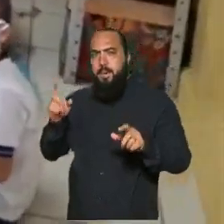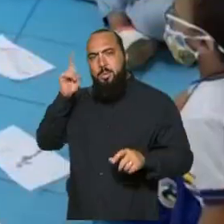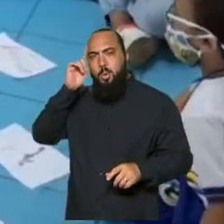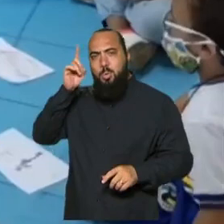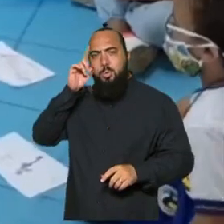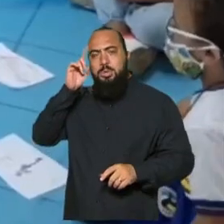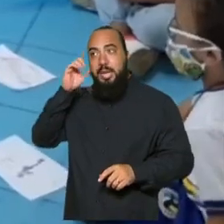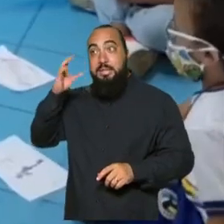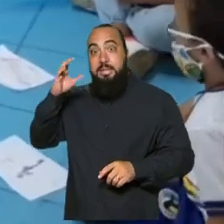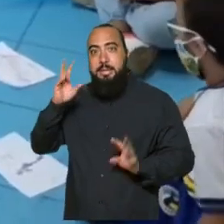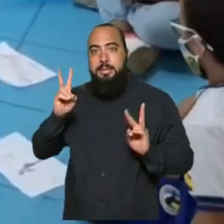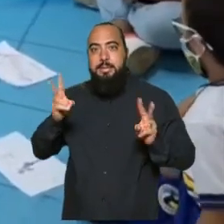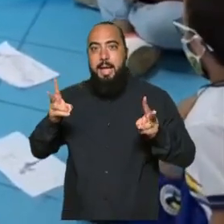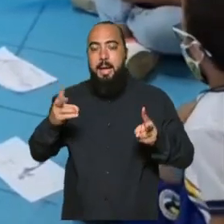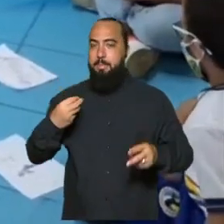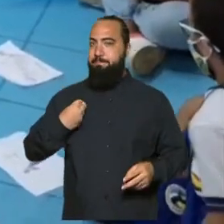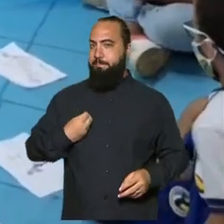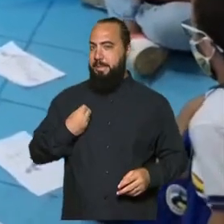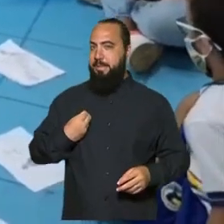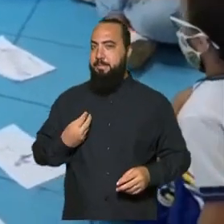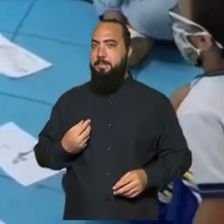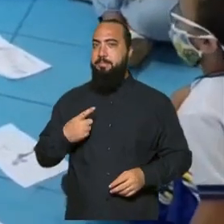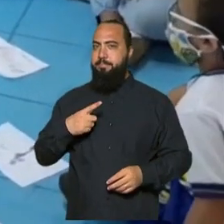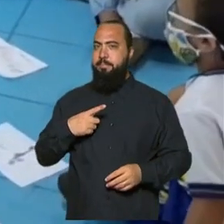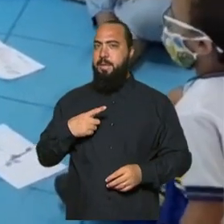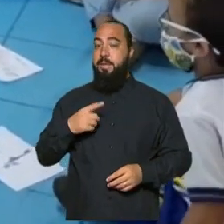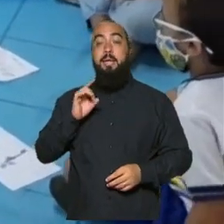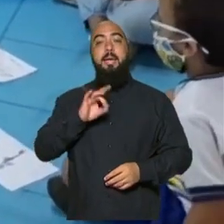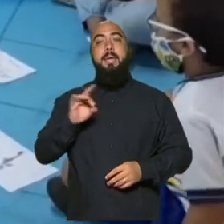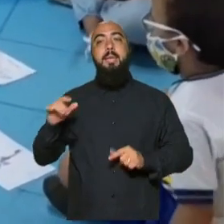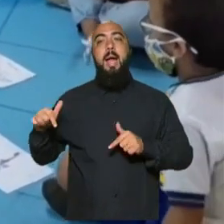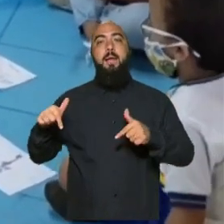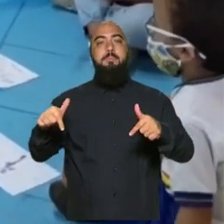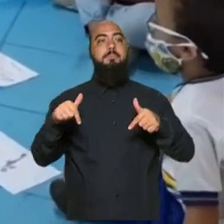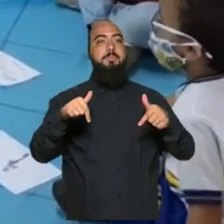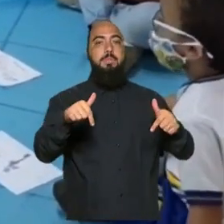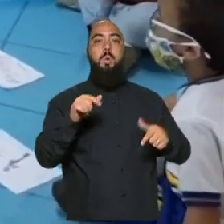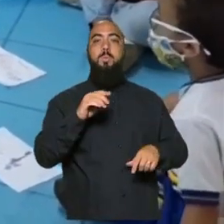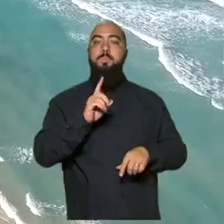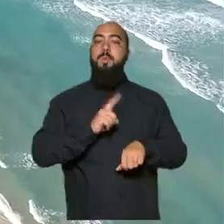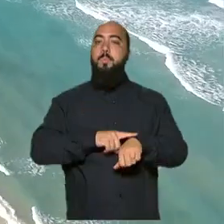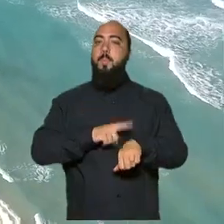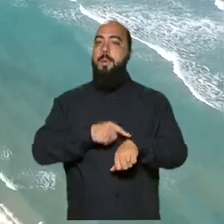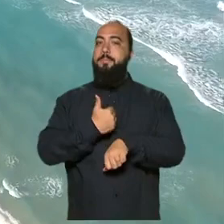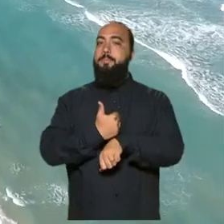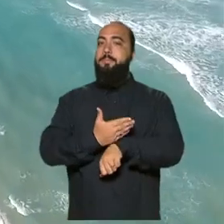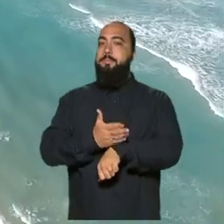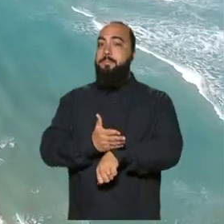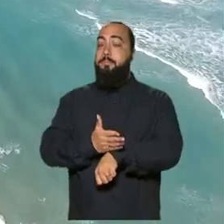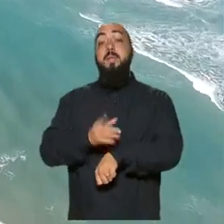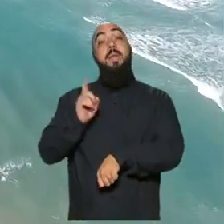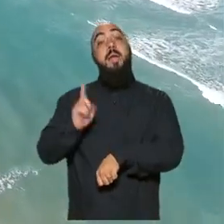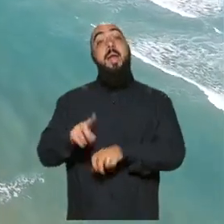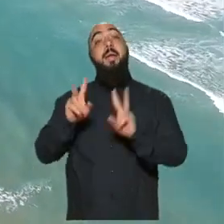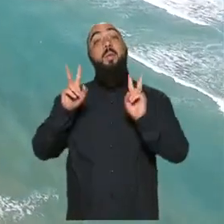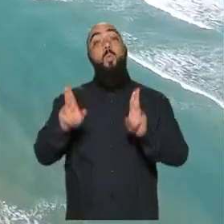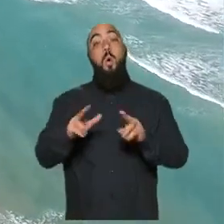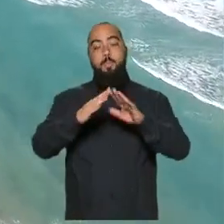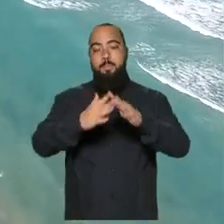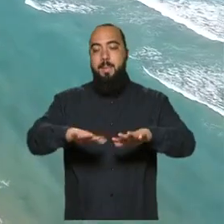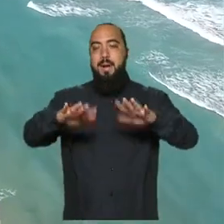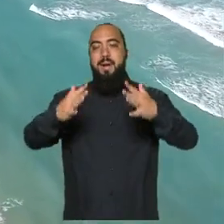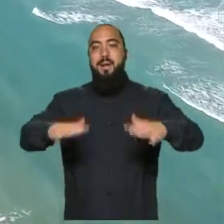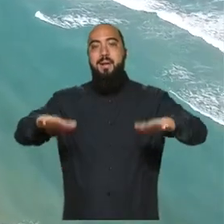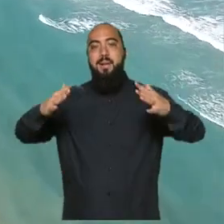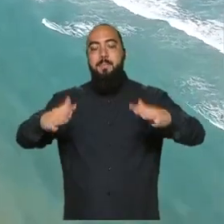sempre presente na nossa vida, em cada uma das nossas ações, em todos os momentos. E ela é como uma maré. A maré tem